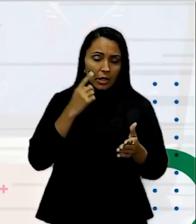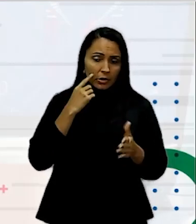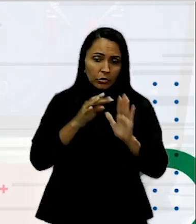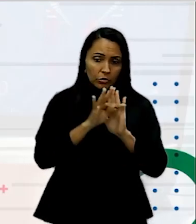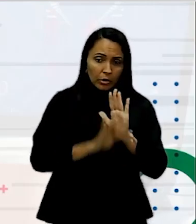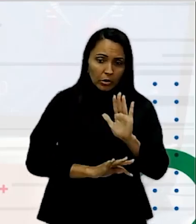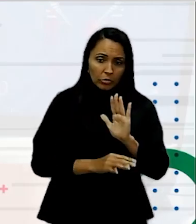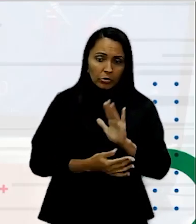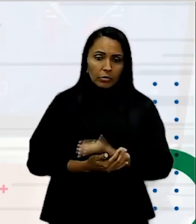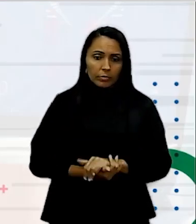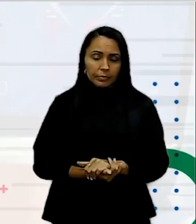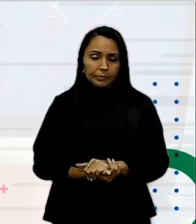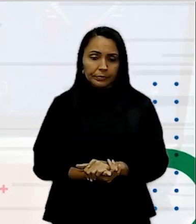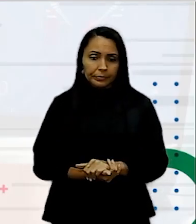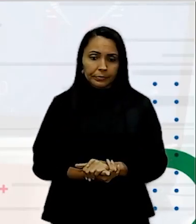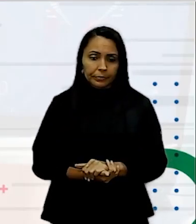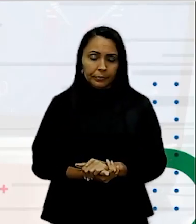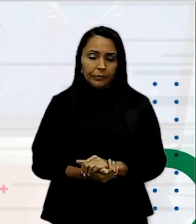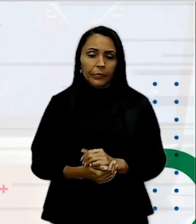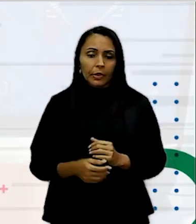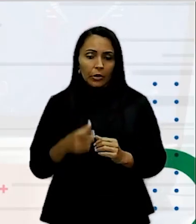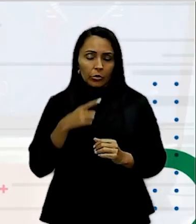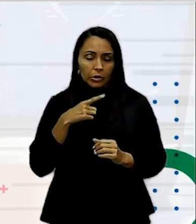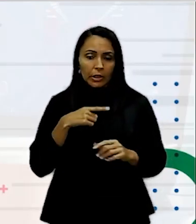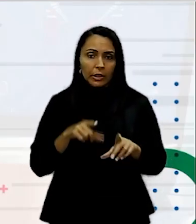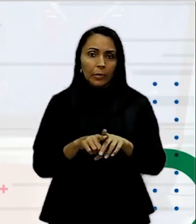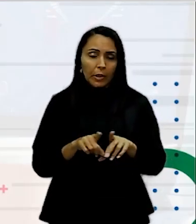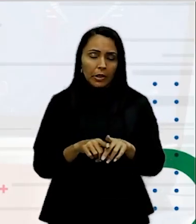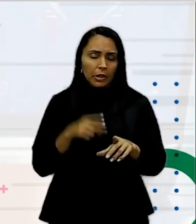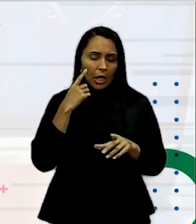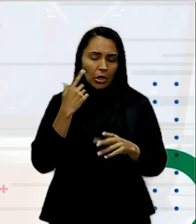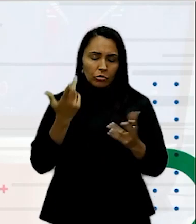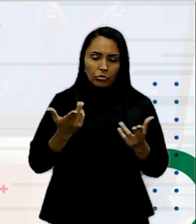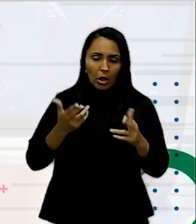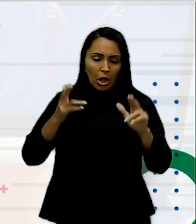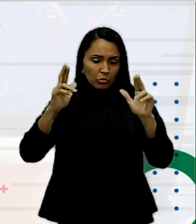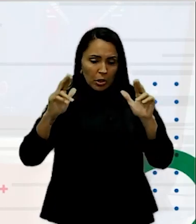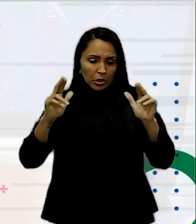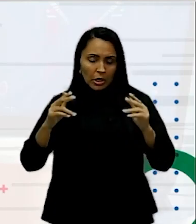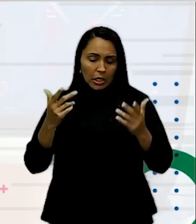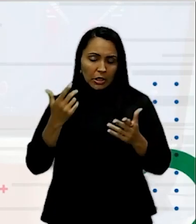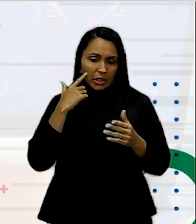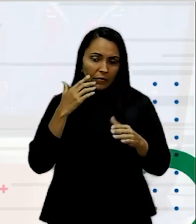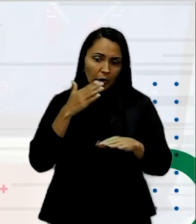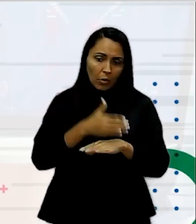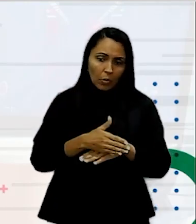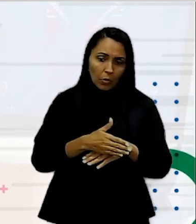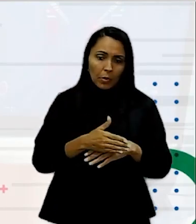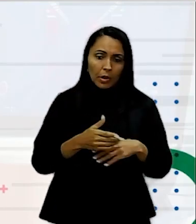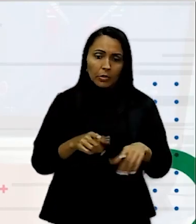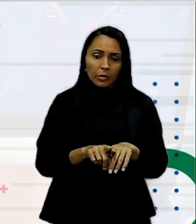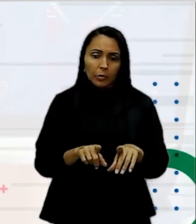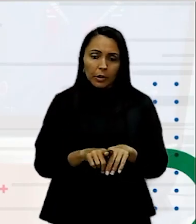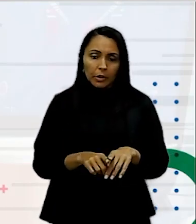Antes eu tinha aqui que as aspas estavam ocupando um